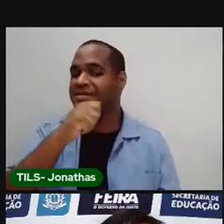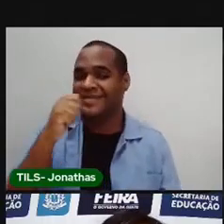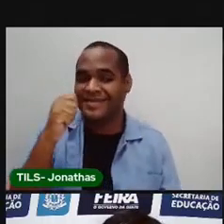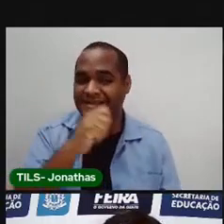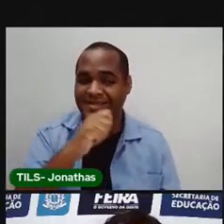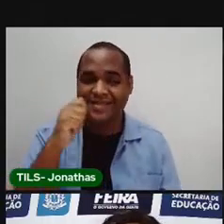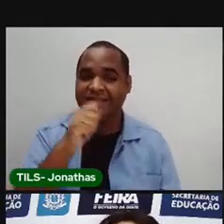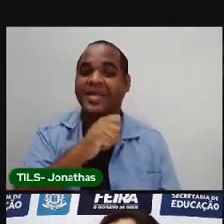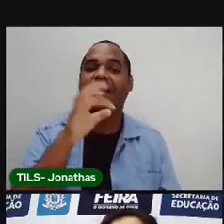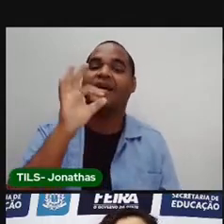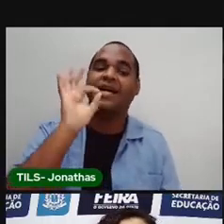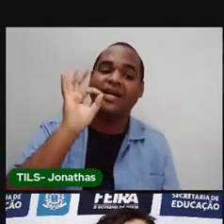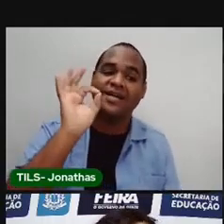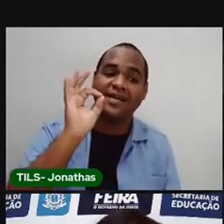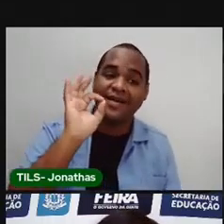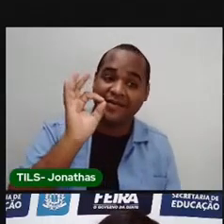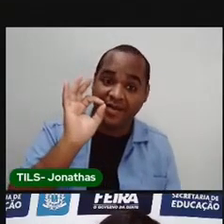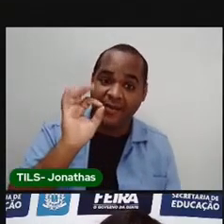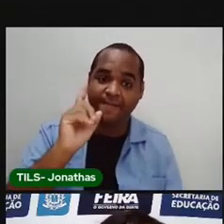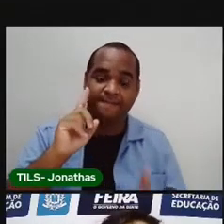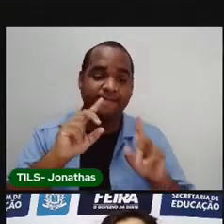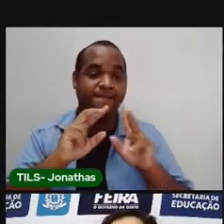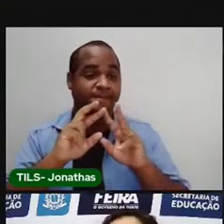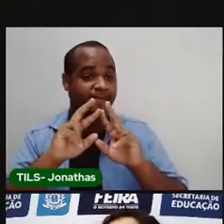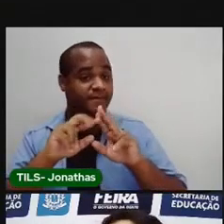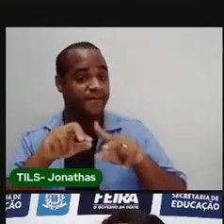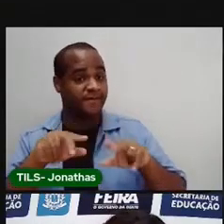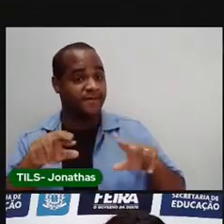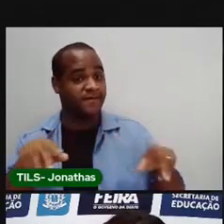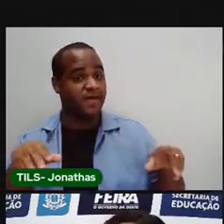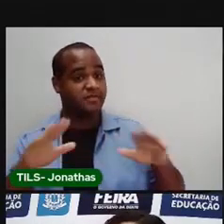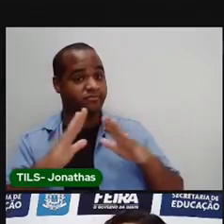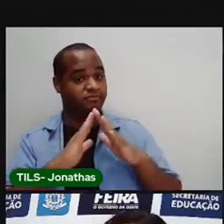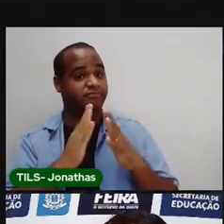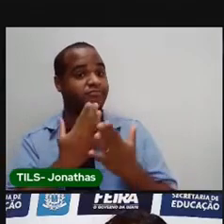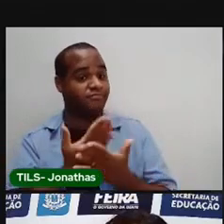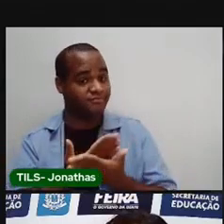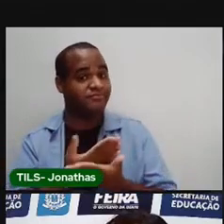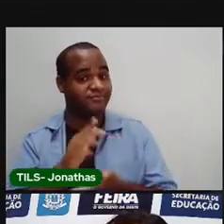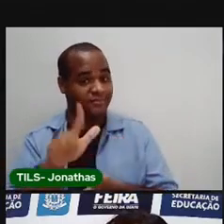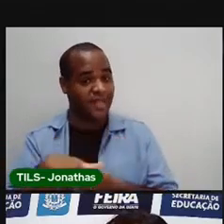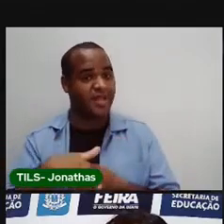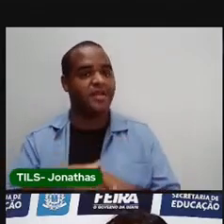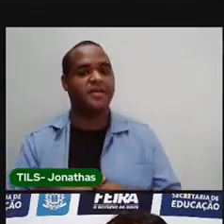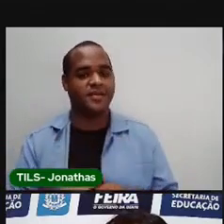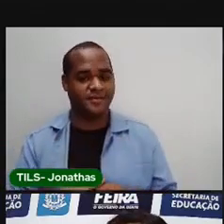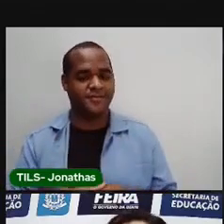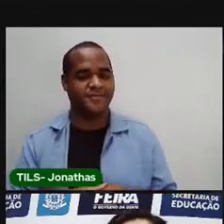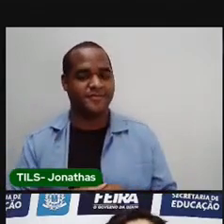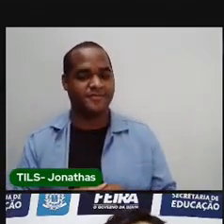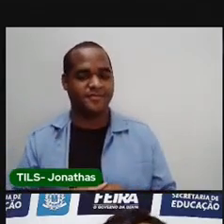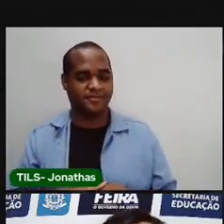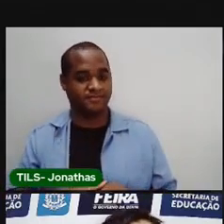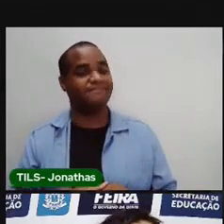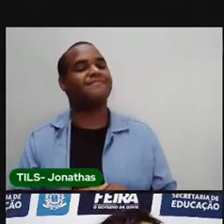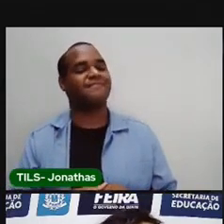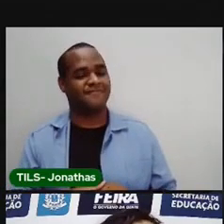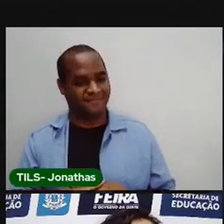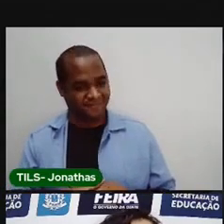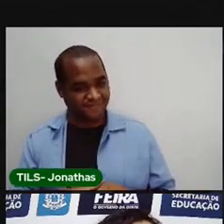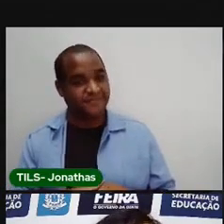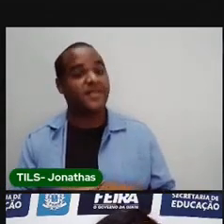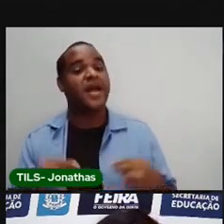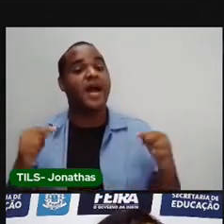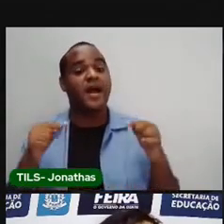escova os dentes, toma café e faz os tarefas da escola. Isso ela